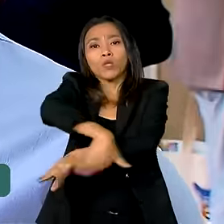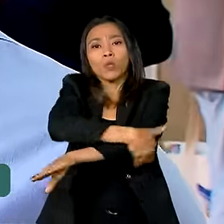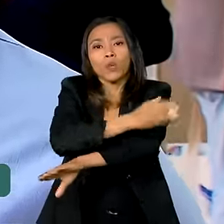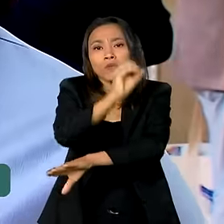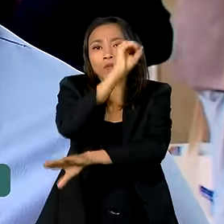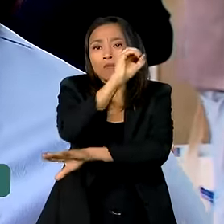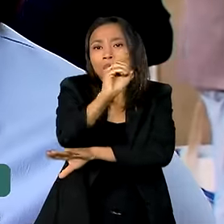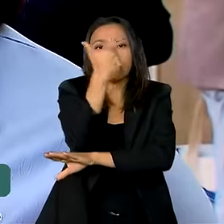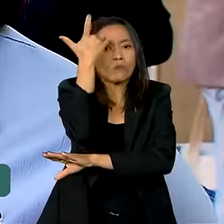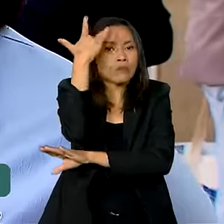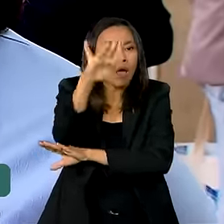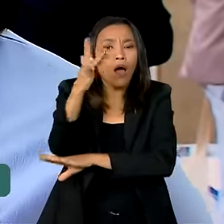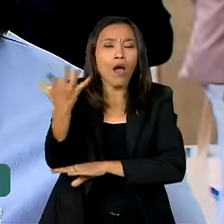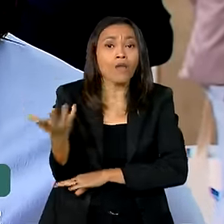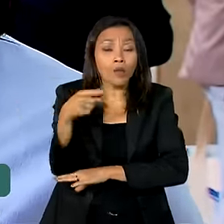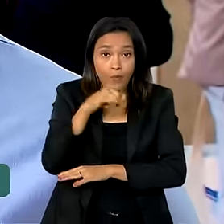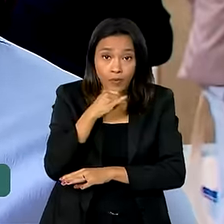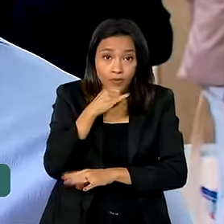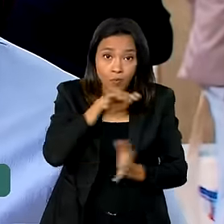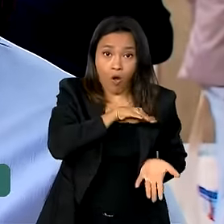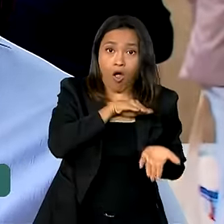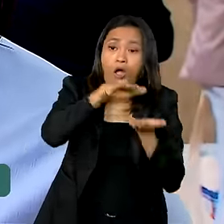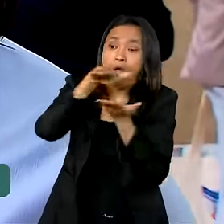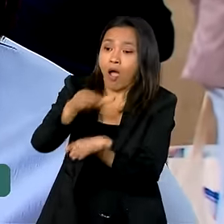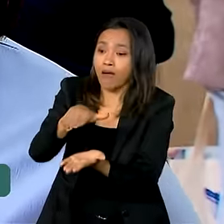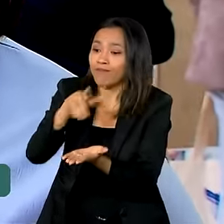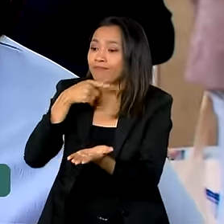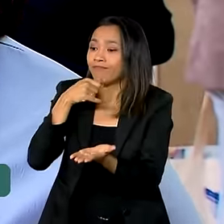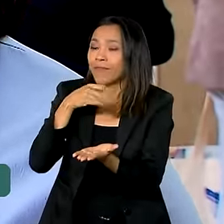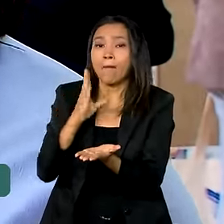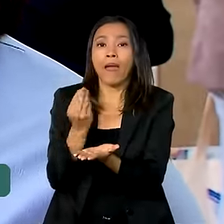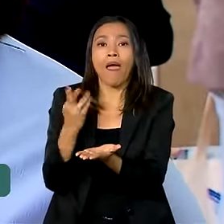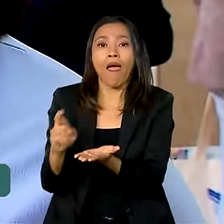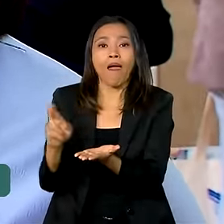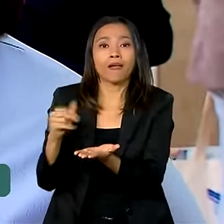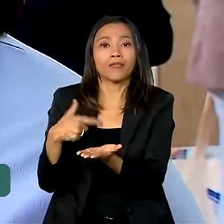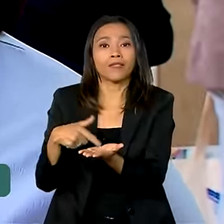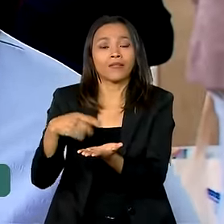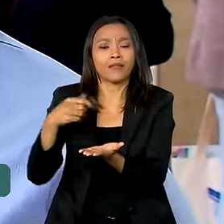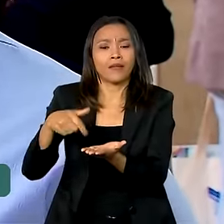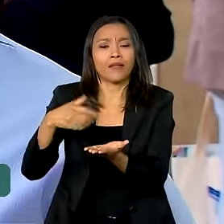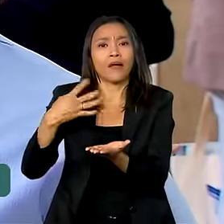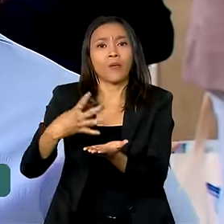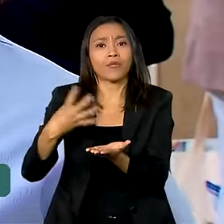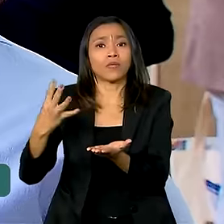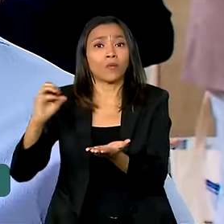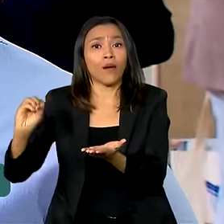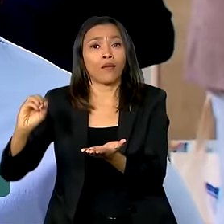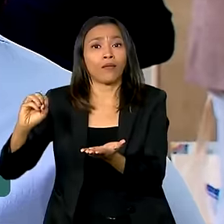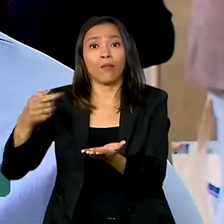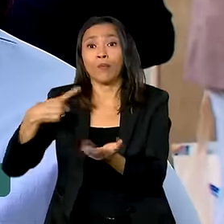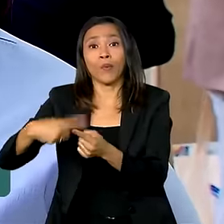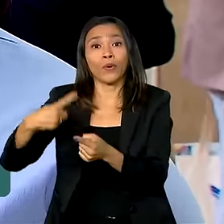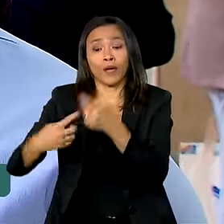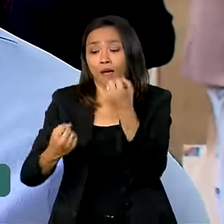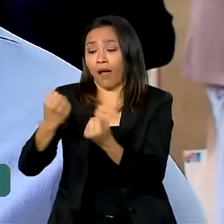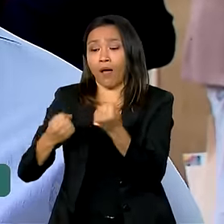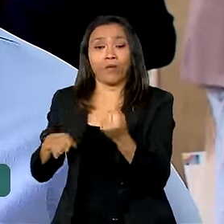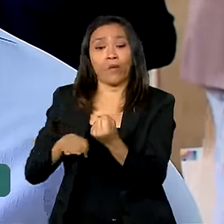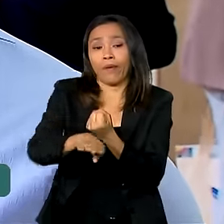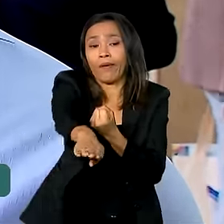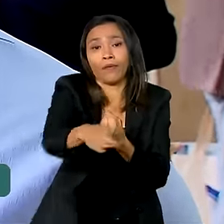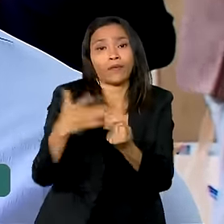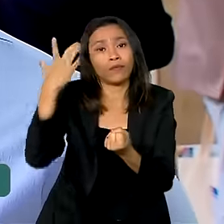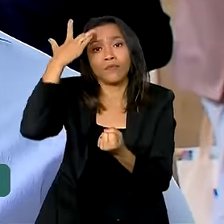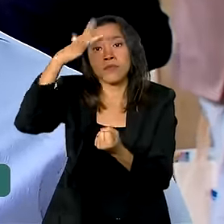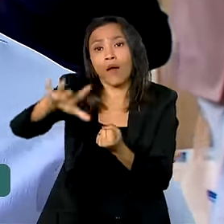nada. Quando vai receber alguma encomenda, por exemplo, a gente tem que ir lá na BR, lá embaixo, na 440, porque os carros não entram porque não conhecem, não tem